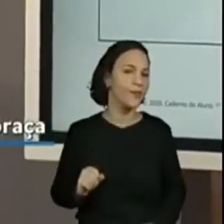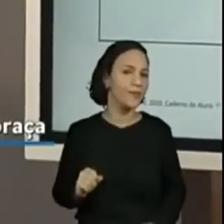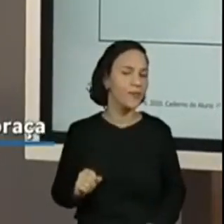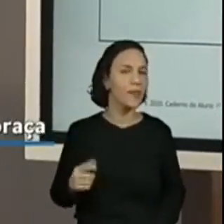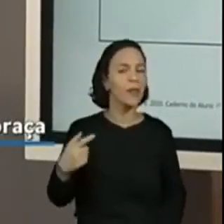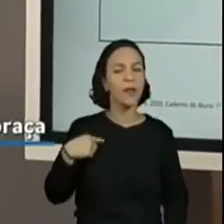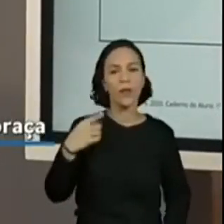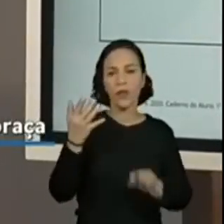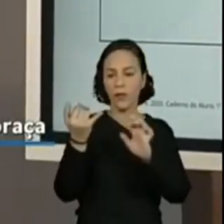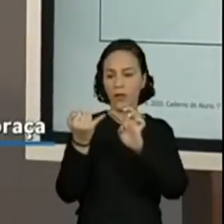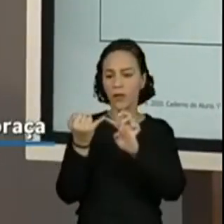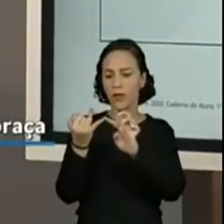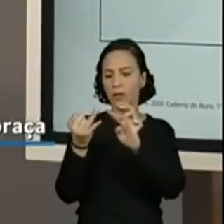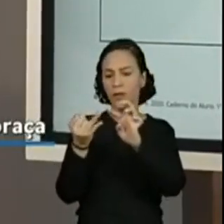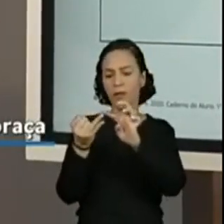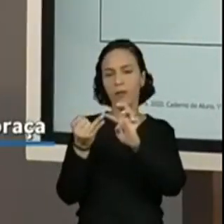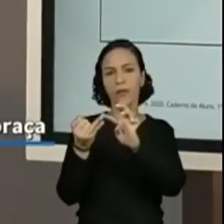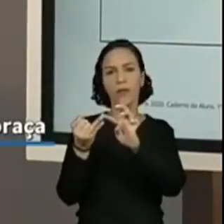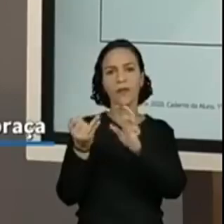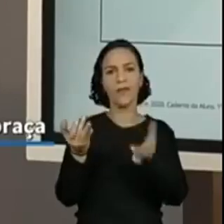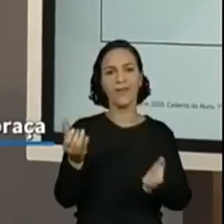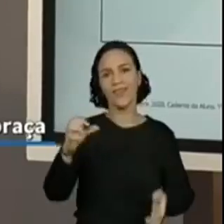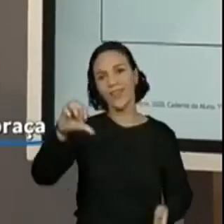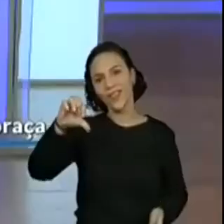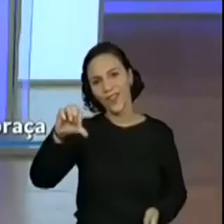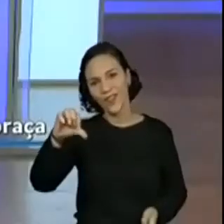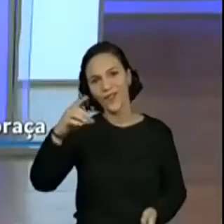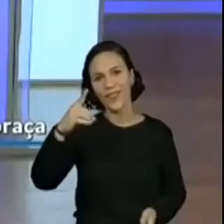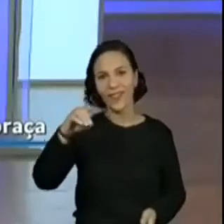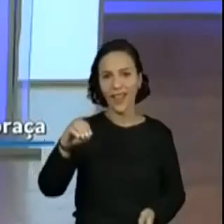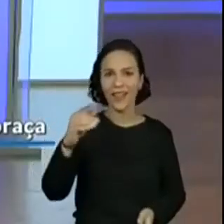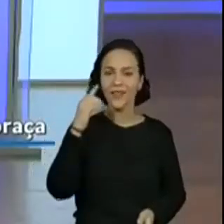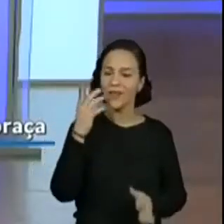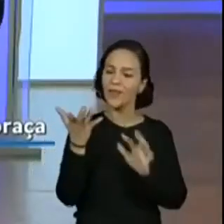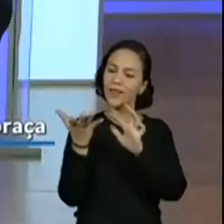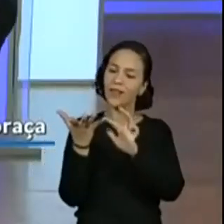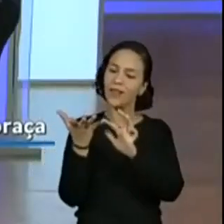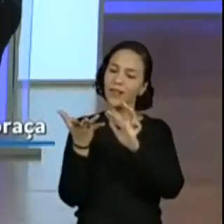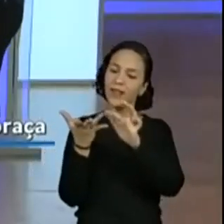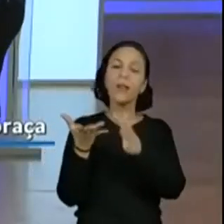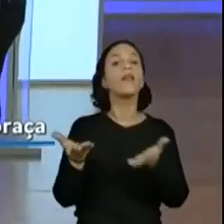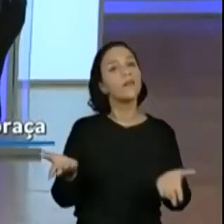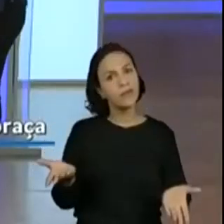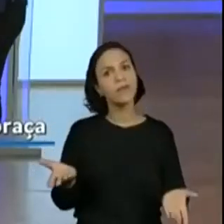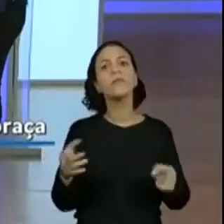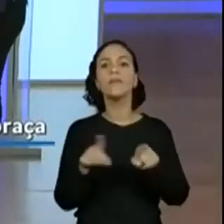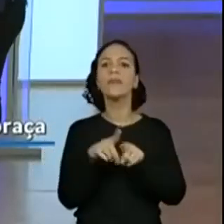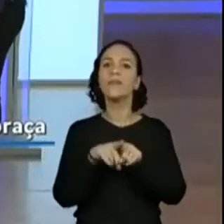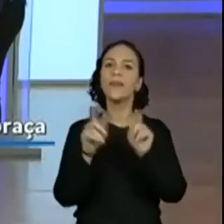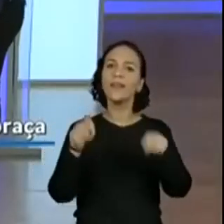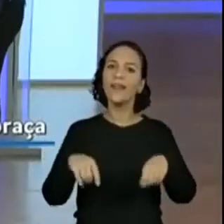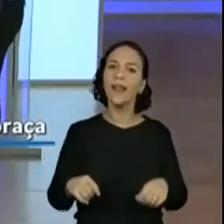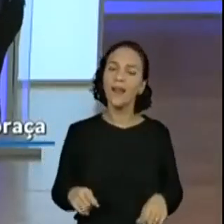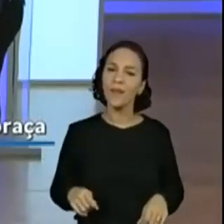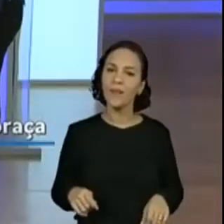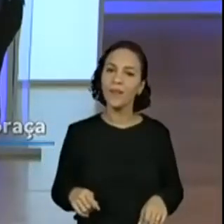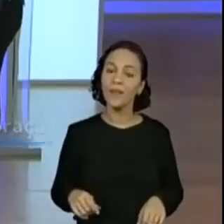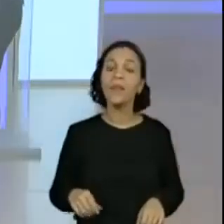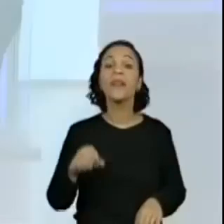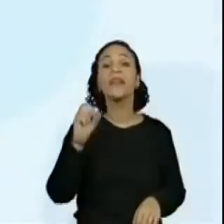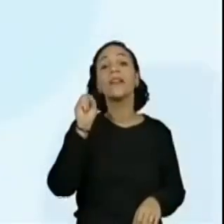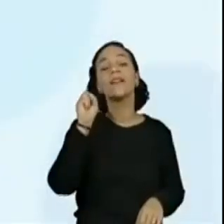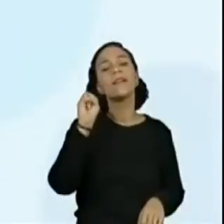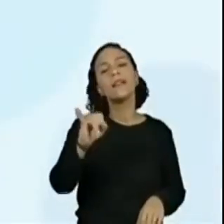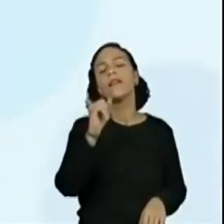eu vou 9, 10. Olha que fácil. Também dá certo. Também dá certo. E daria certo também se